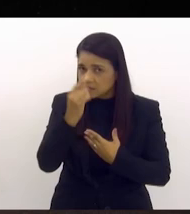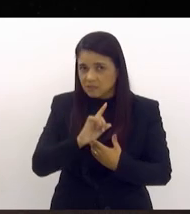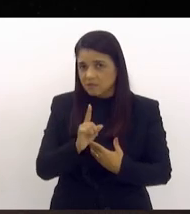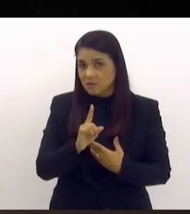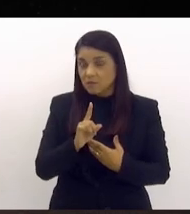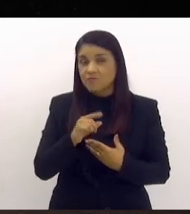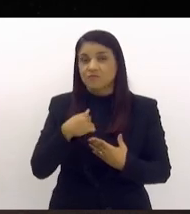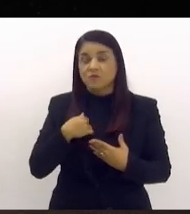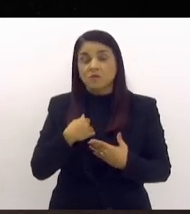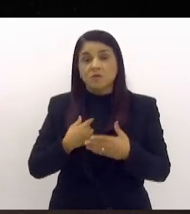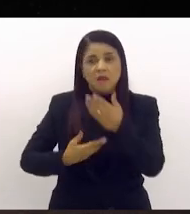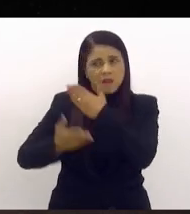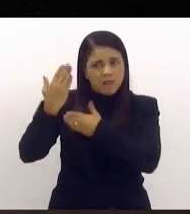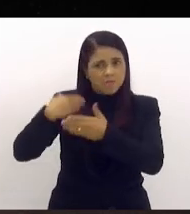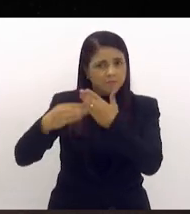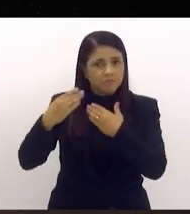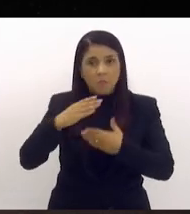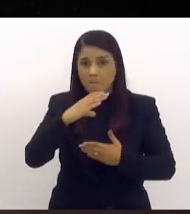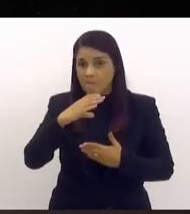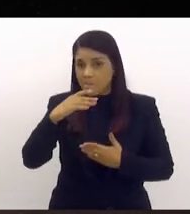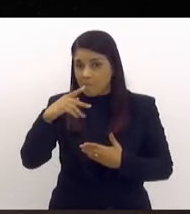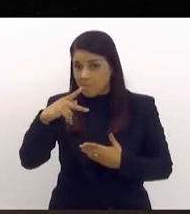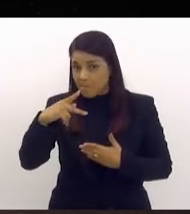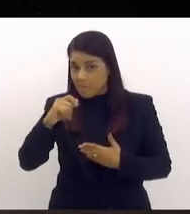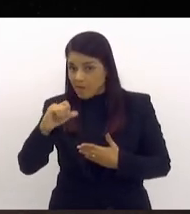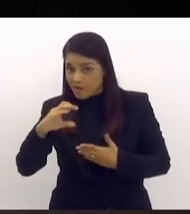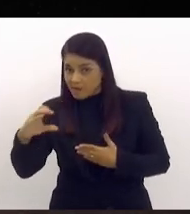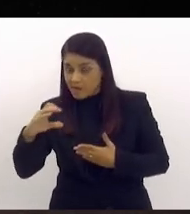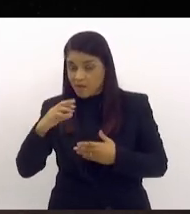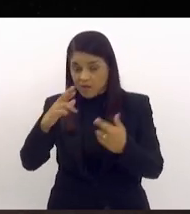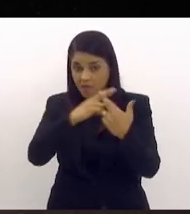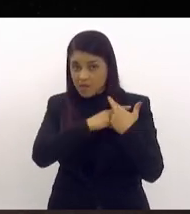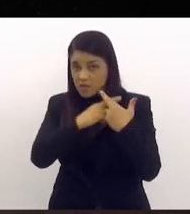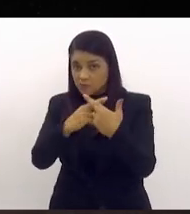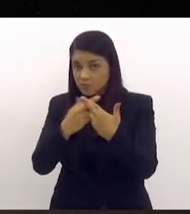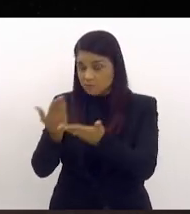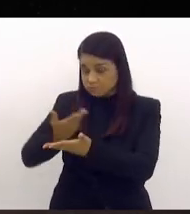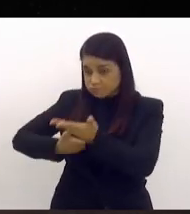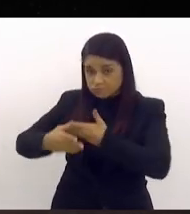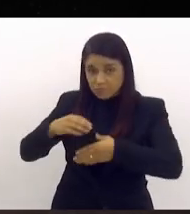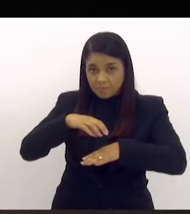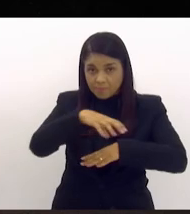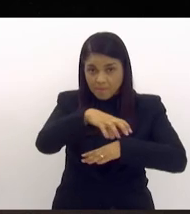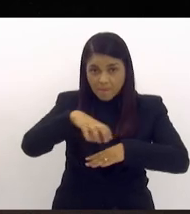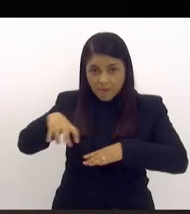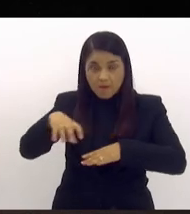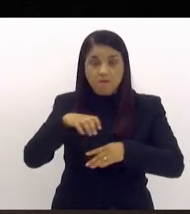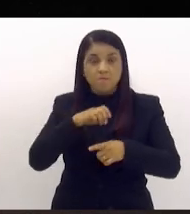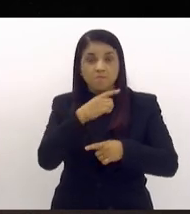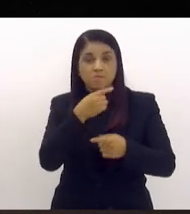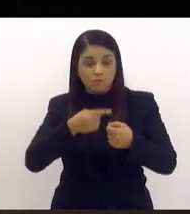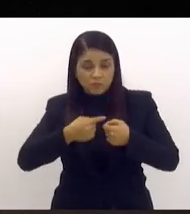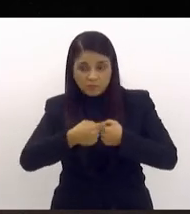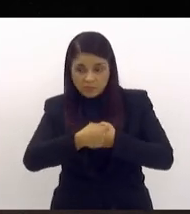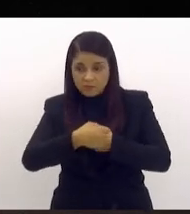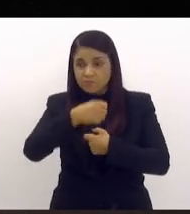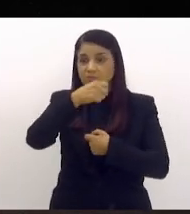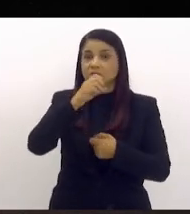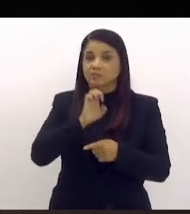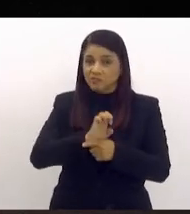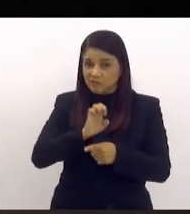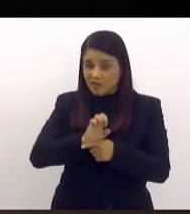que foi produzido no PAC e a responsabilidade é compartilhada entre municípios, estados e governo federal,